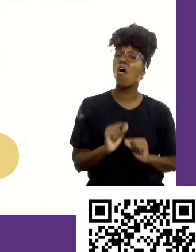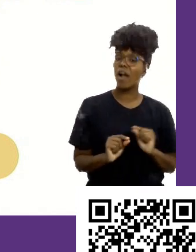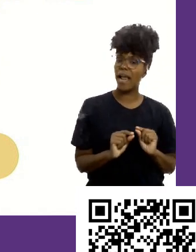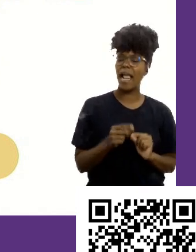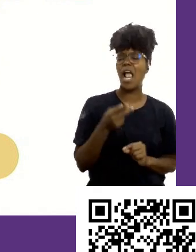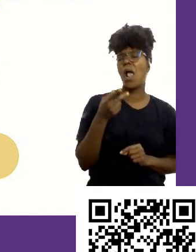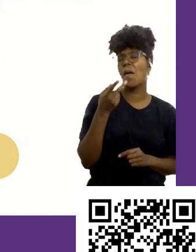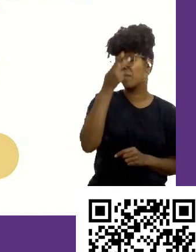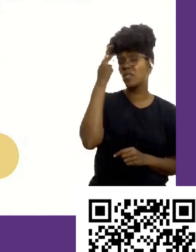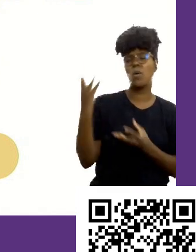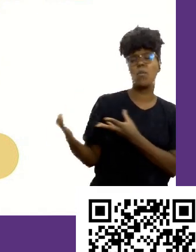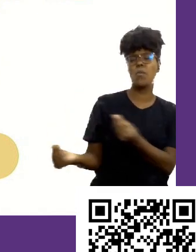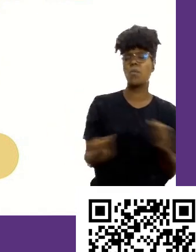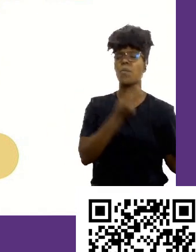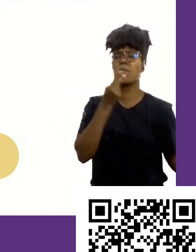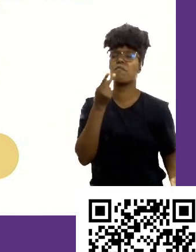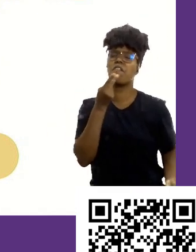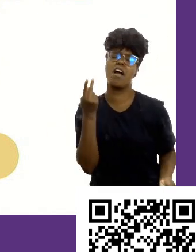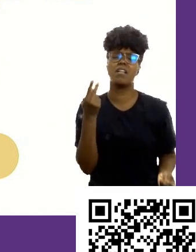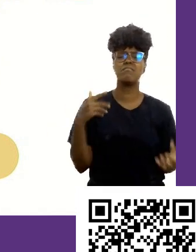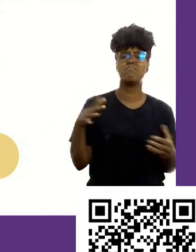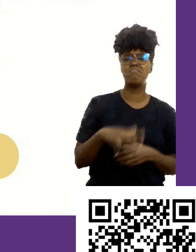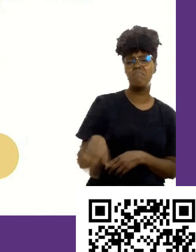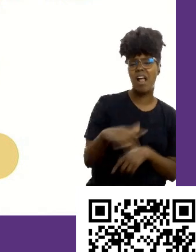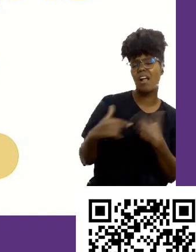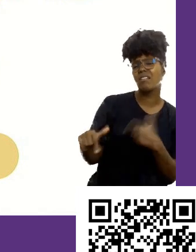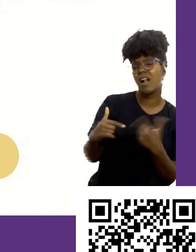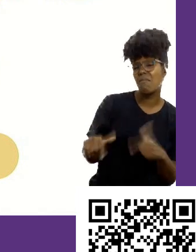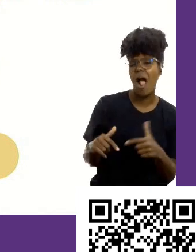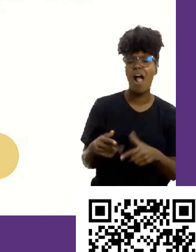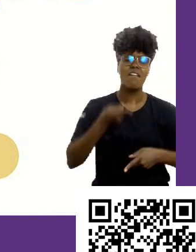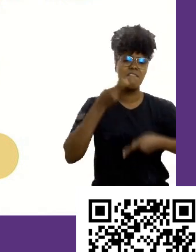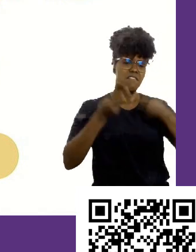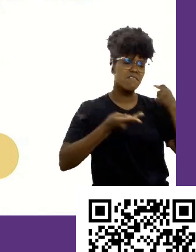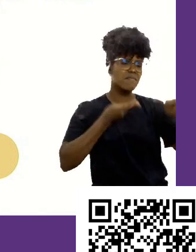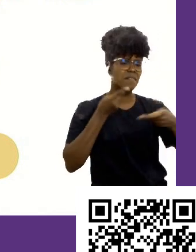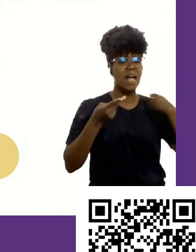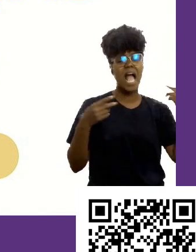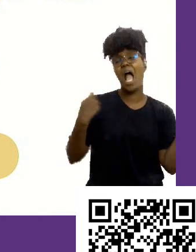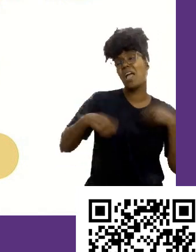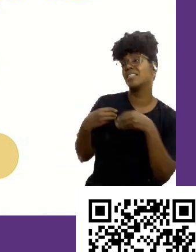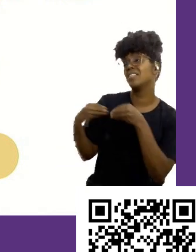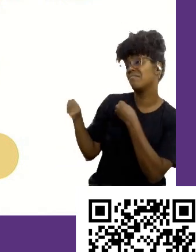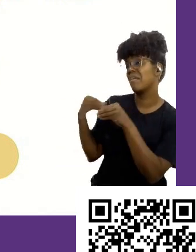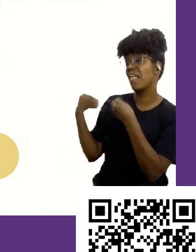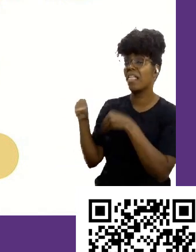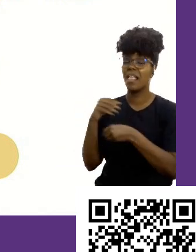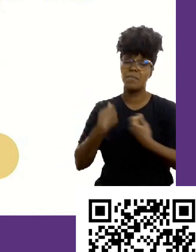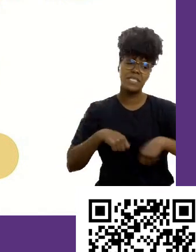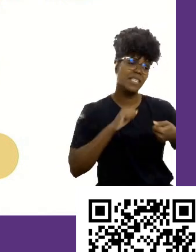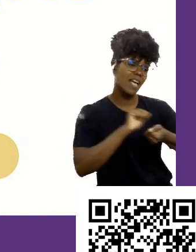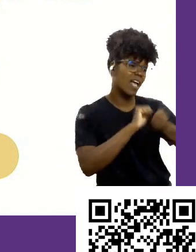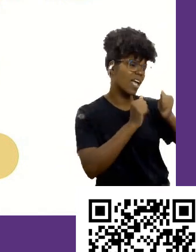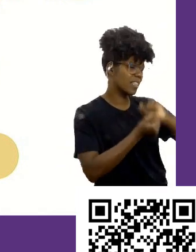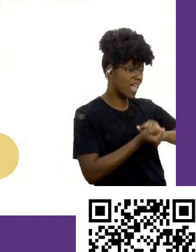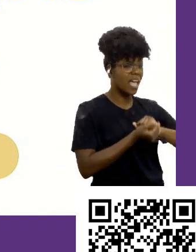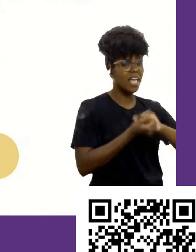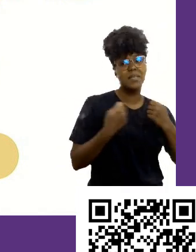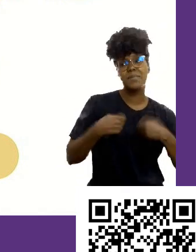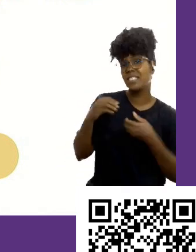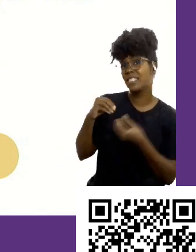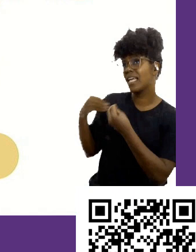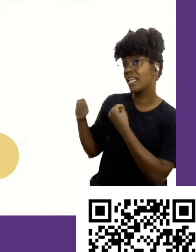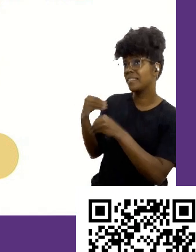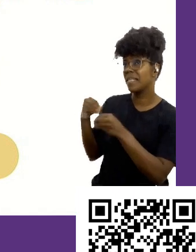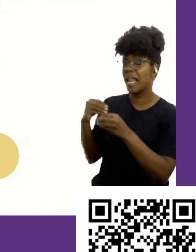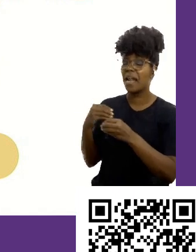quando fala de profissional do futuro, muita gente fica falando, tem que ser flexível, Mariana, tem que ser adaptável, tem que ser flexível, tem que ser